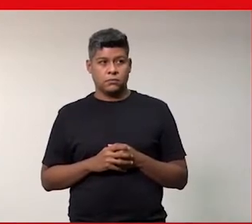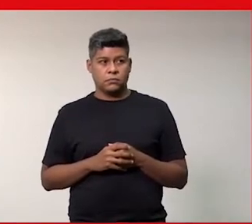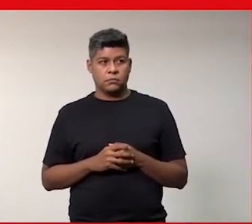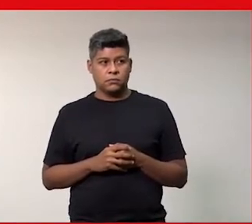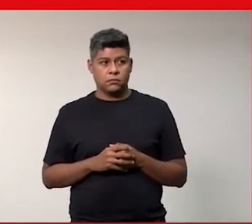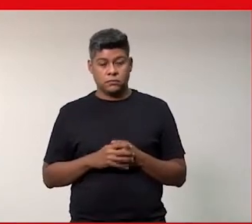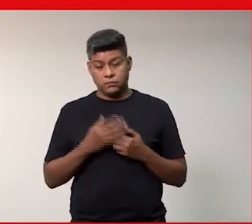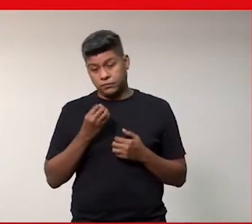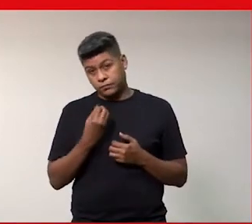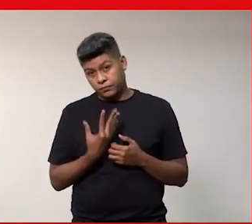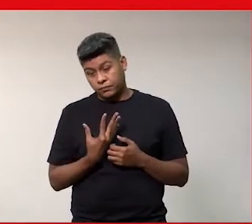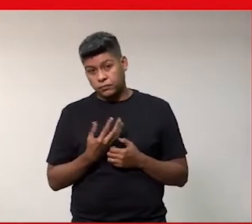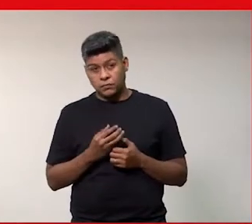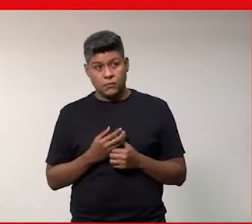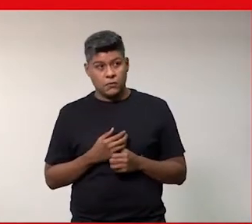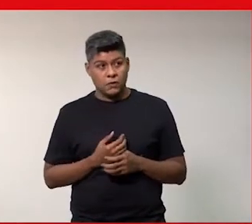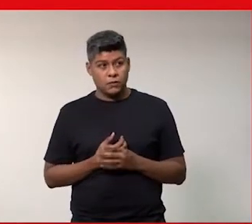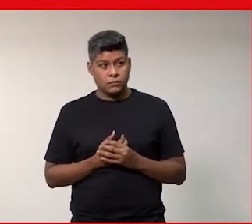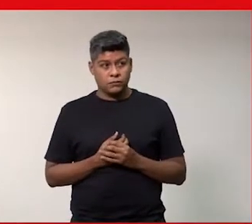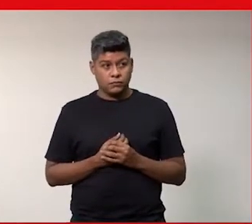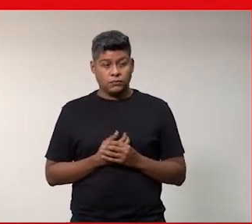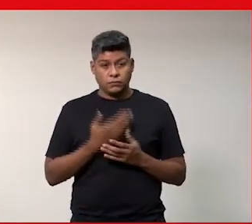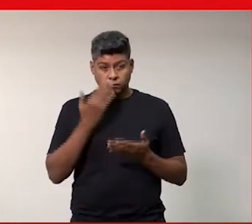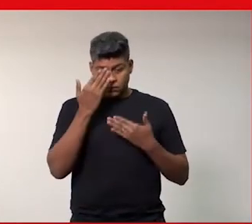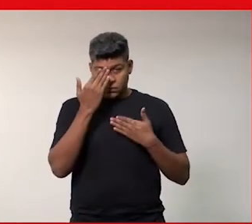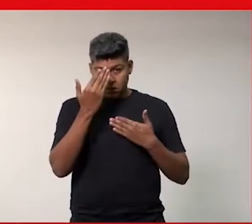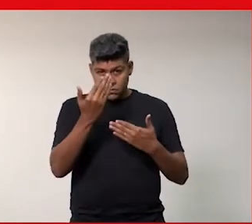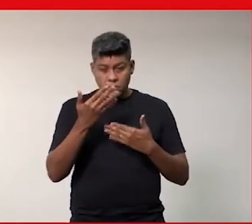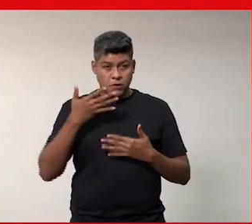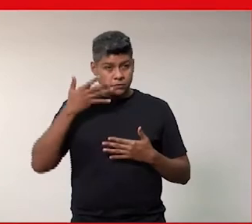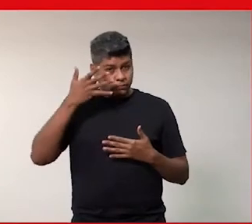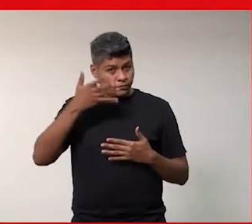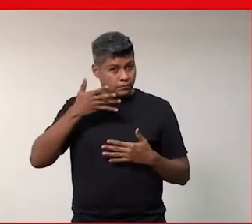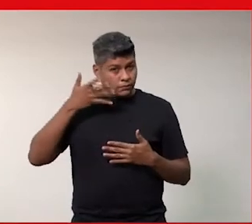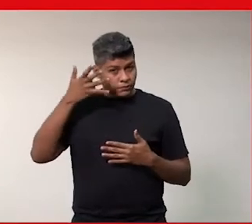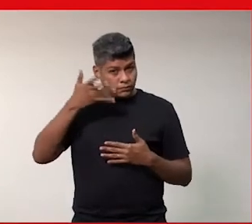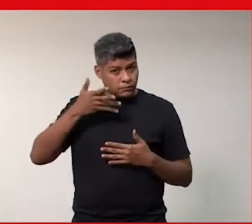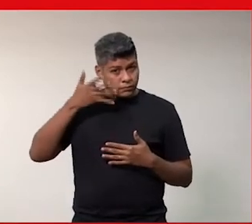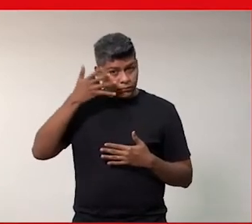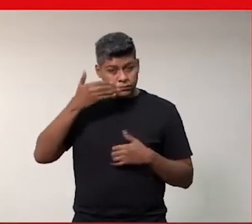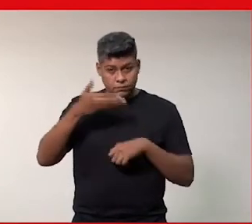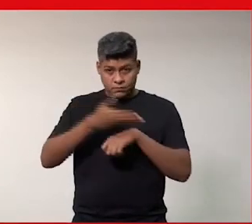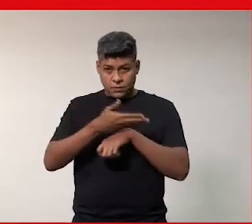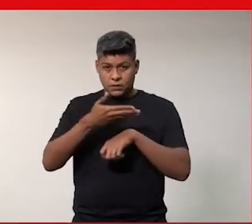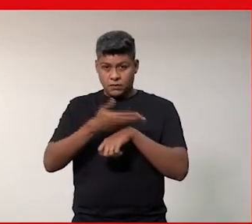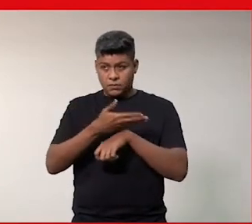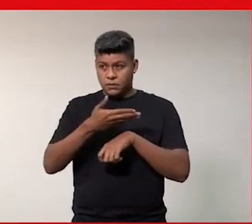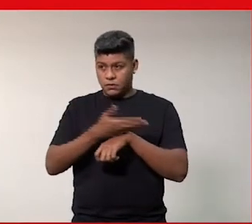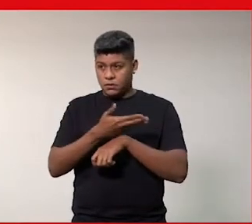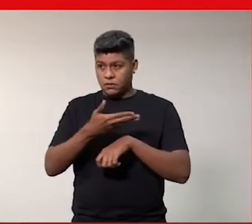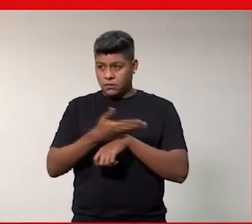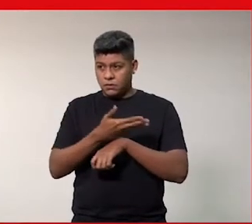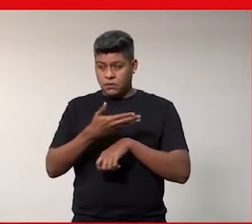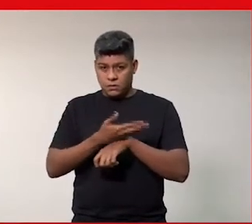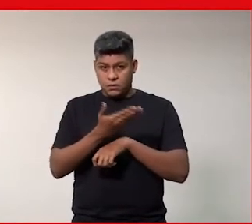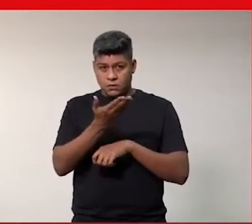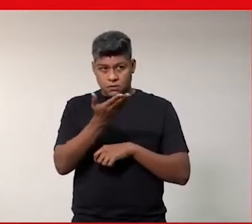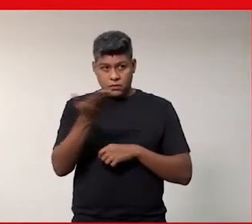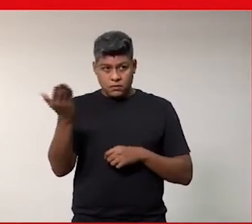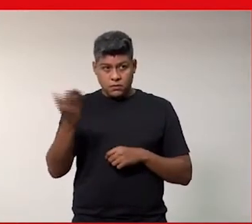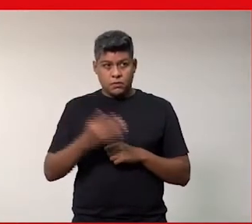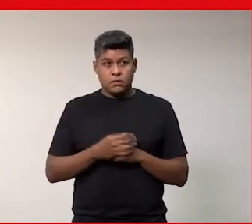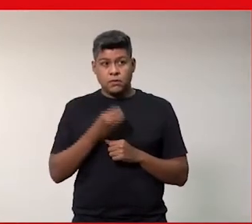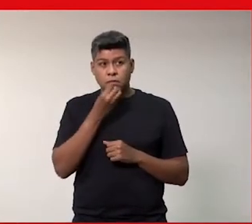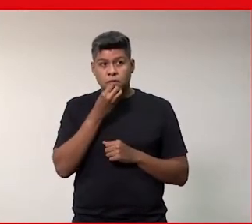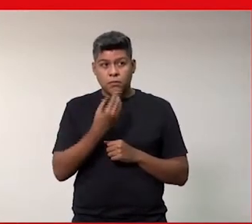bom pessoal eu agradeço a palestra e a participação né de todas vocês foi